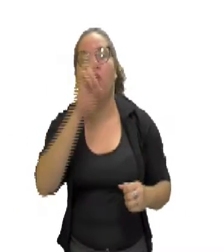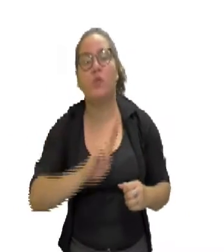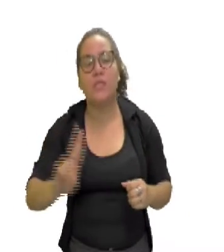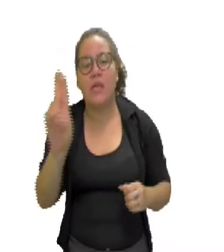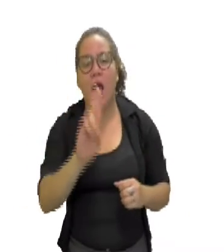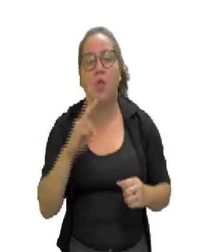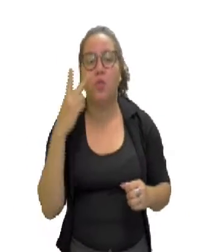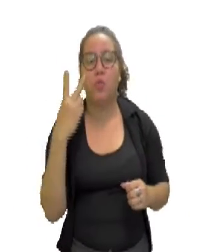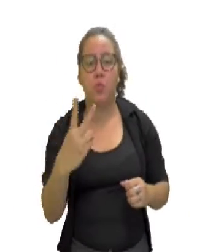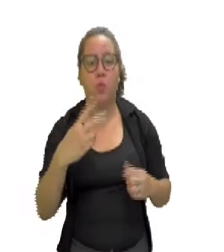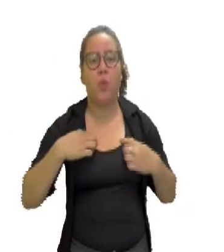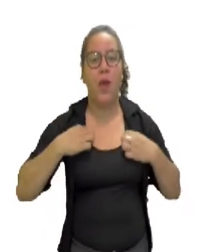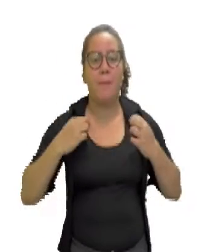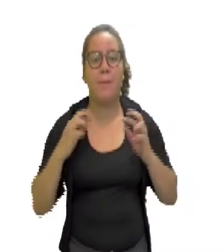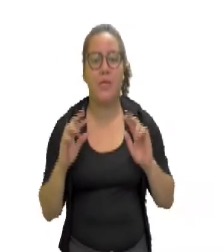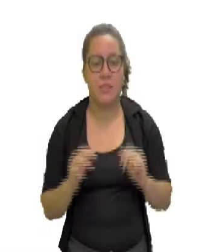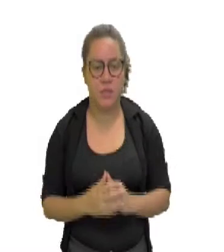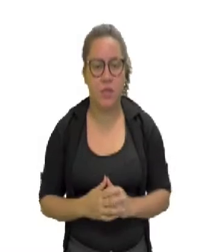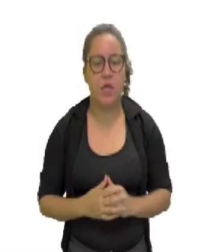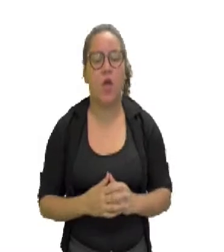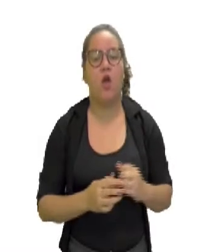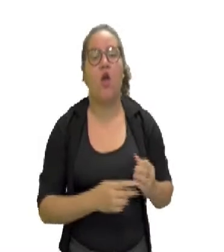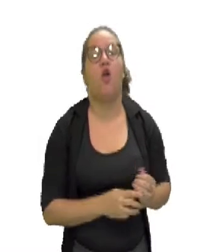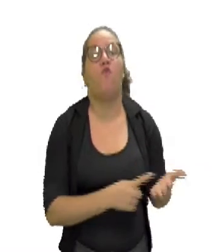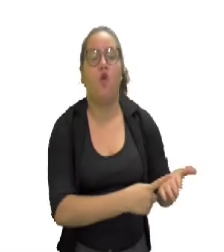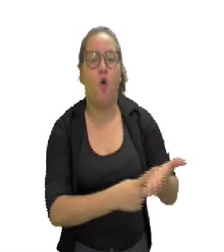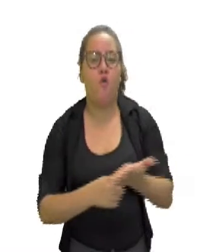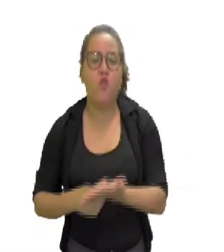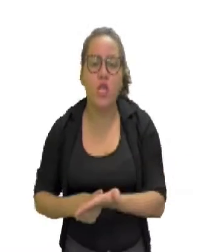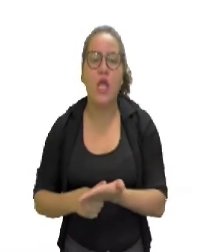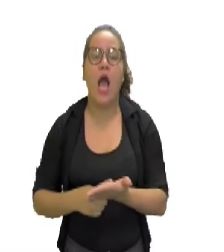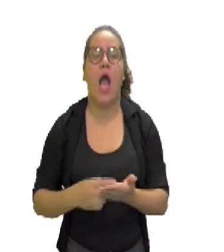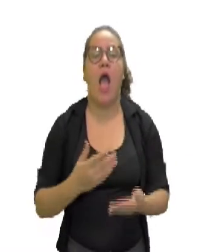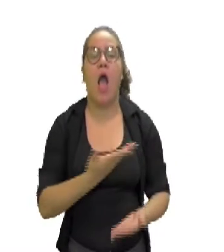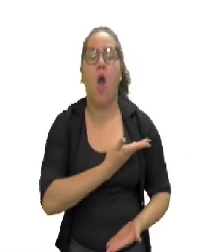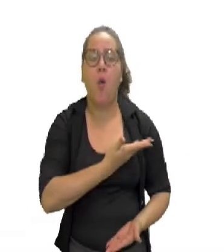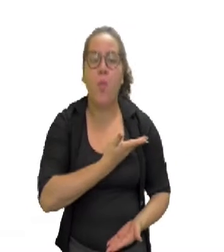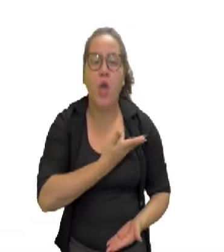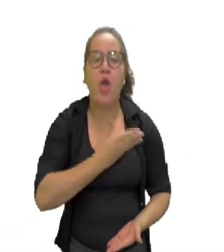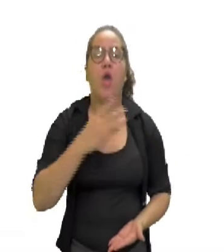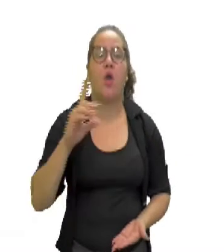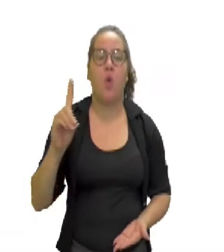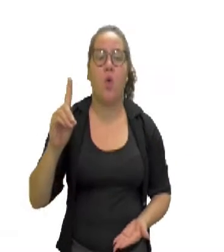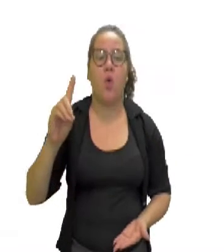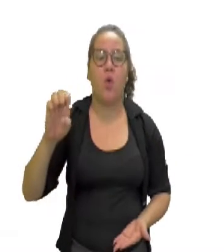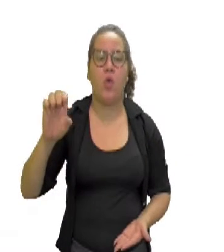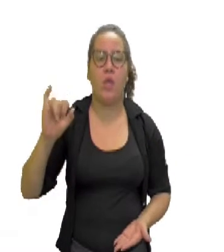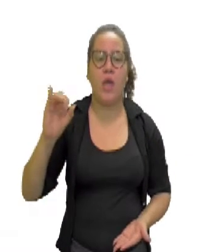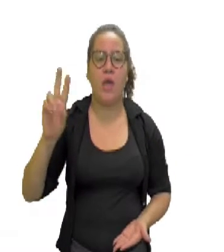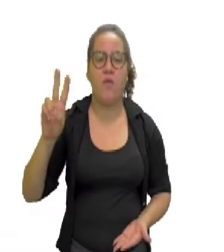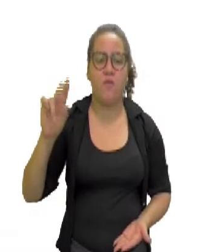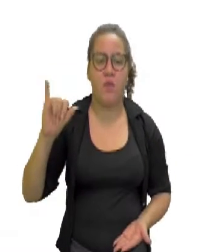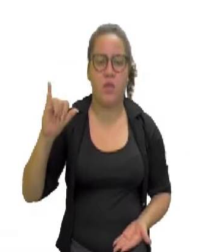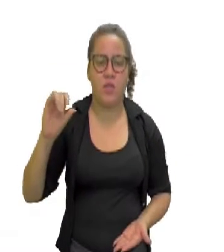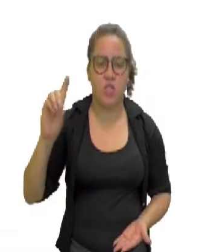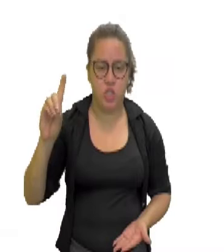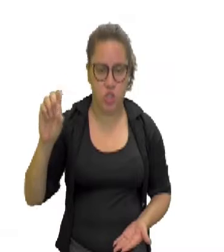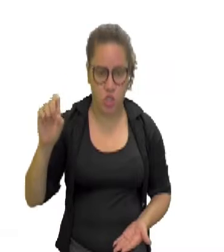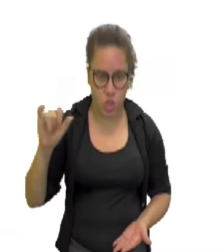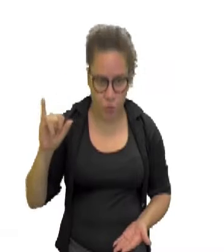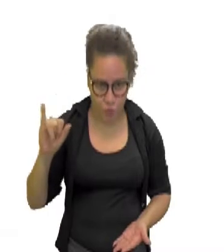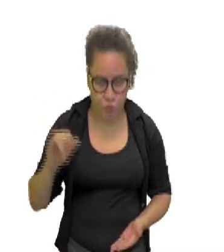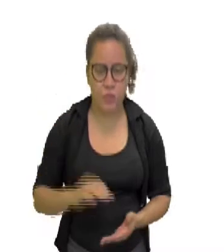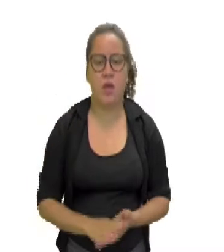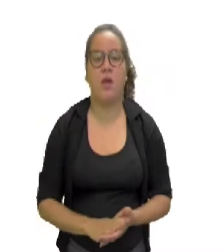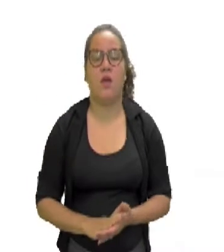porque depois eu vou convidar o meu amigo também aqui, o David, professor de educação física, pra estar fazendo